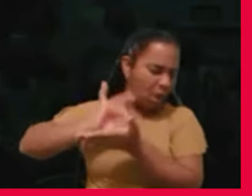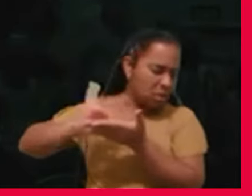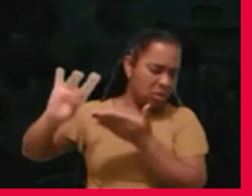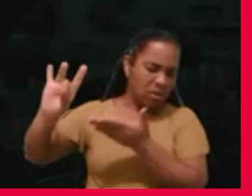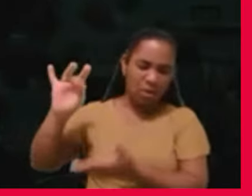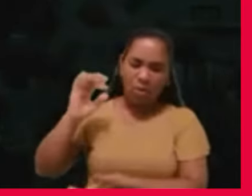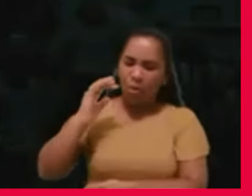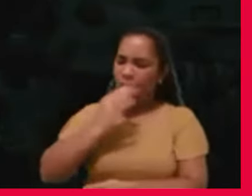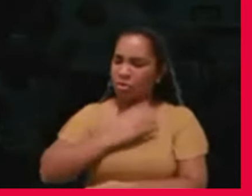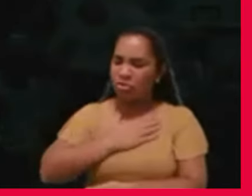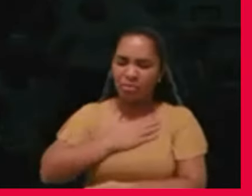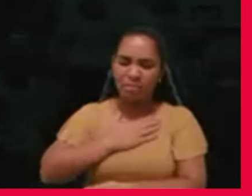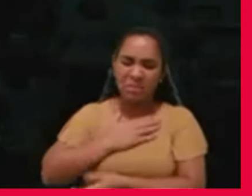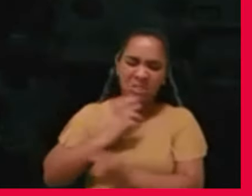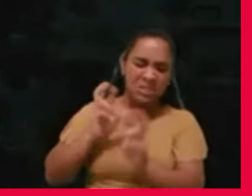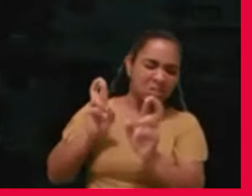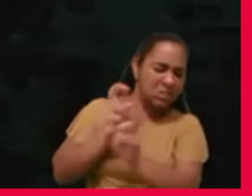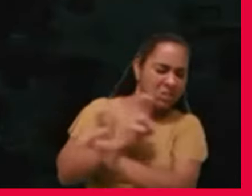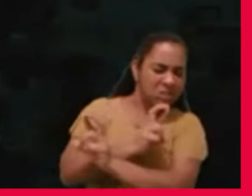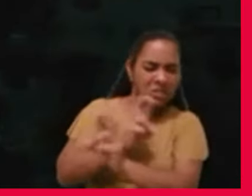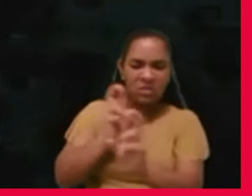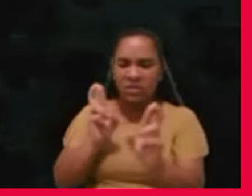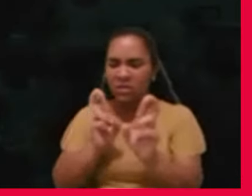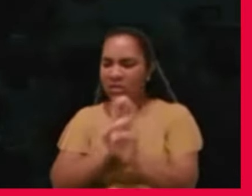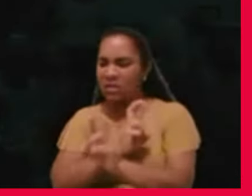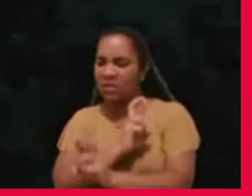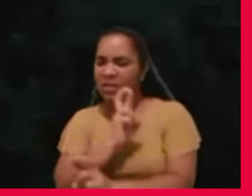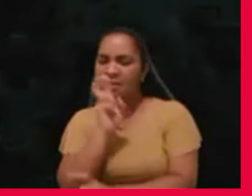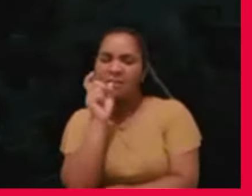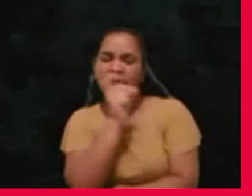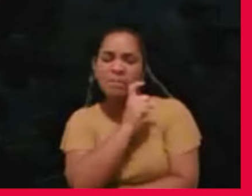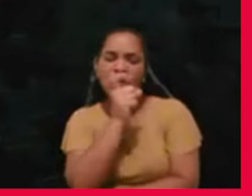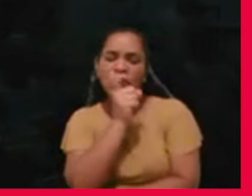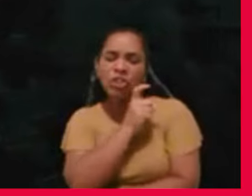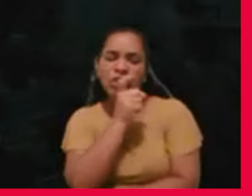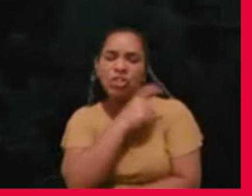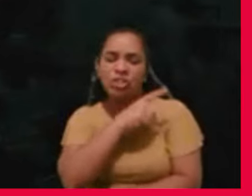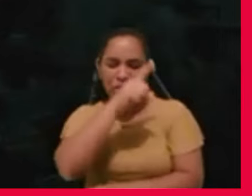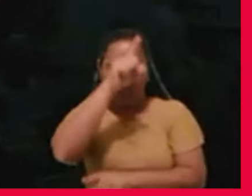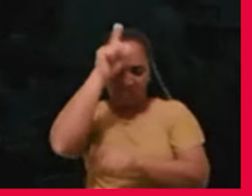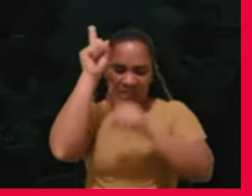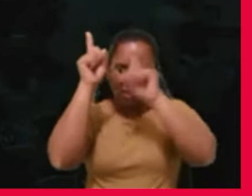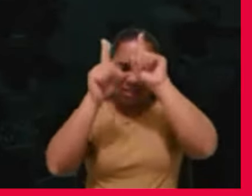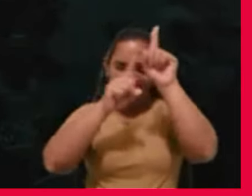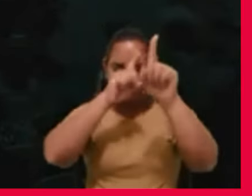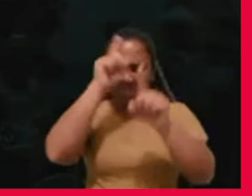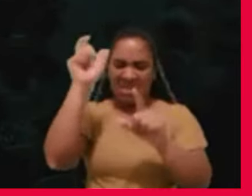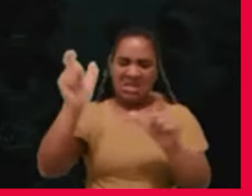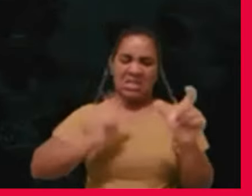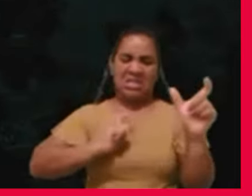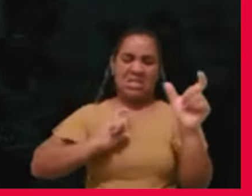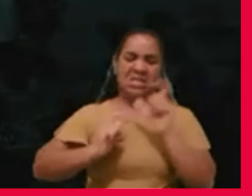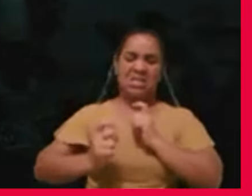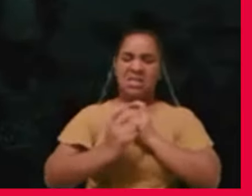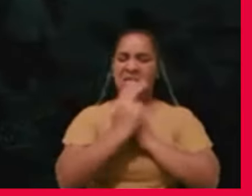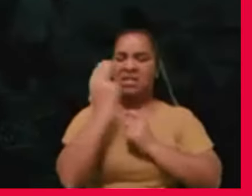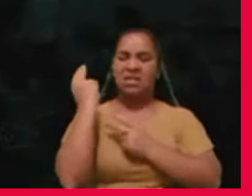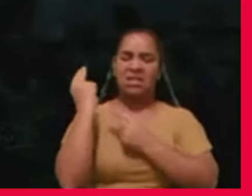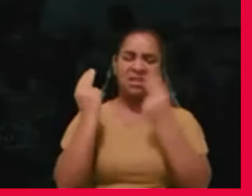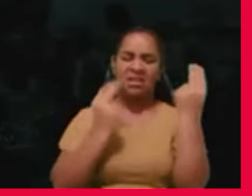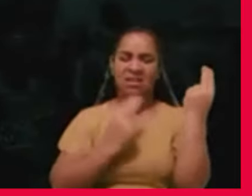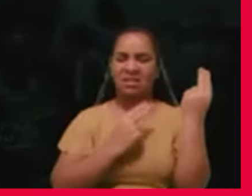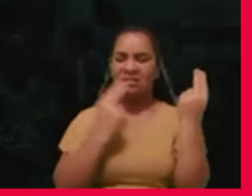perseguem, nos caluniam e desejam que soframos